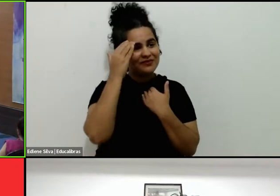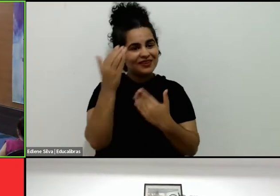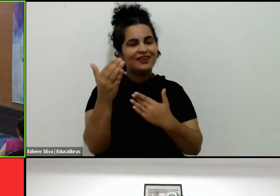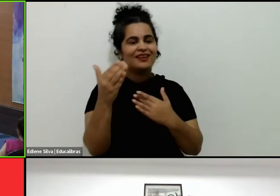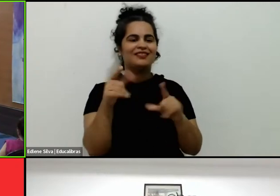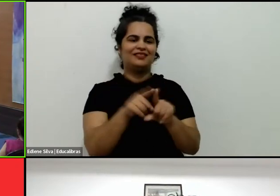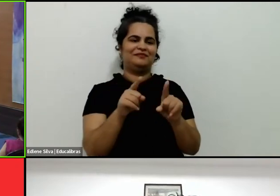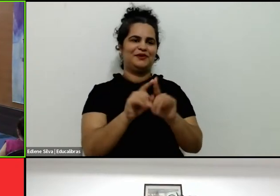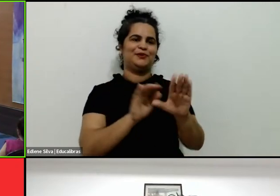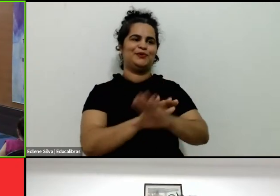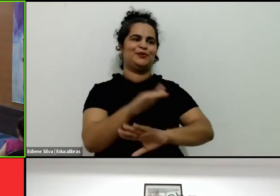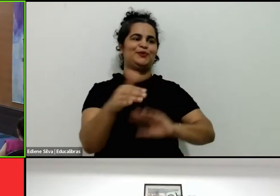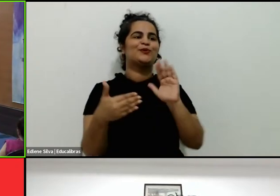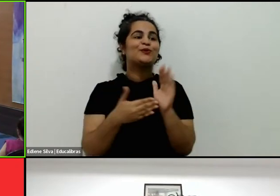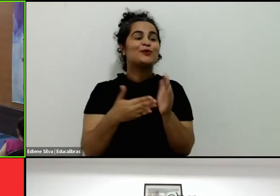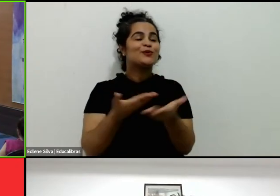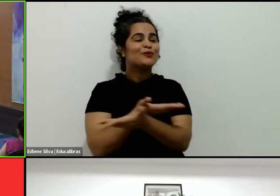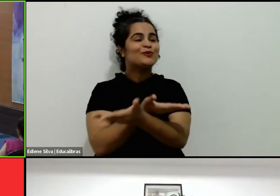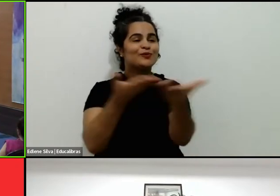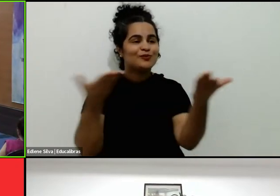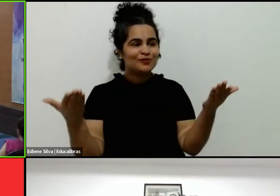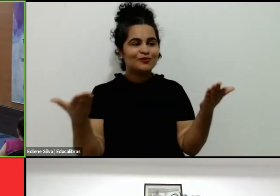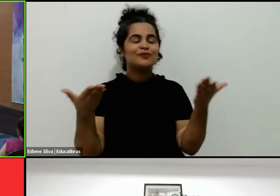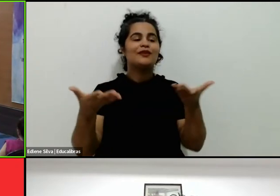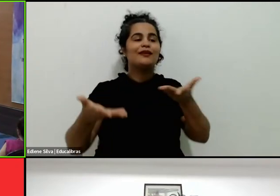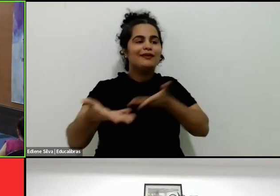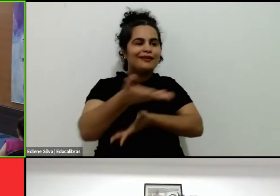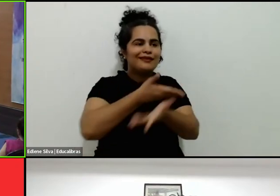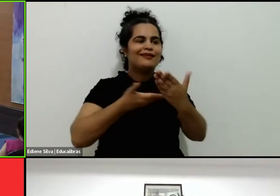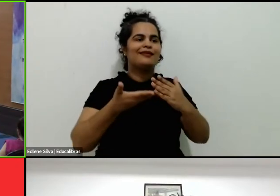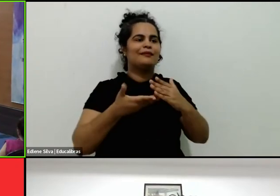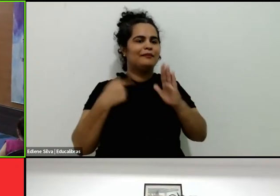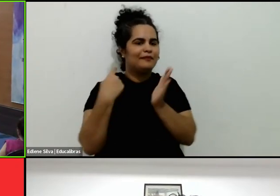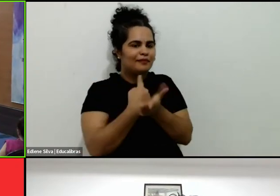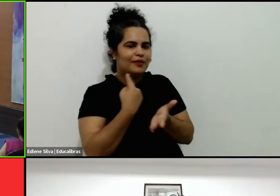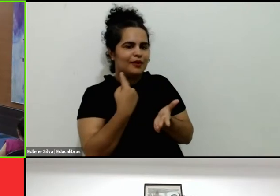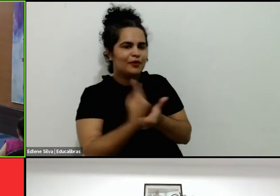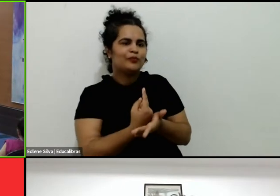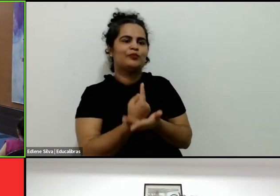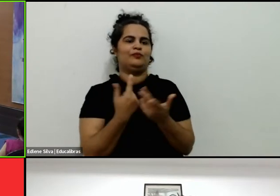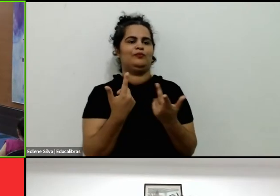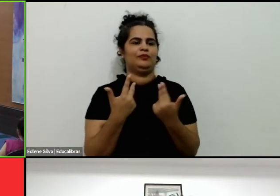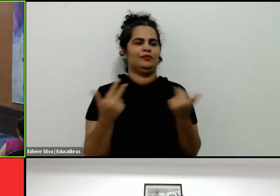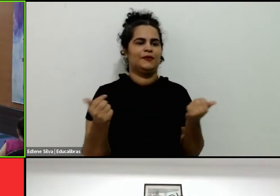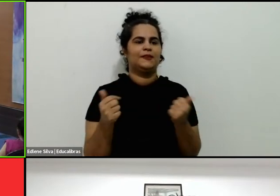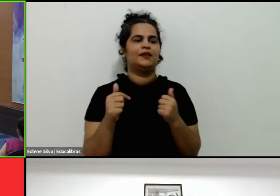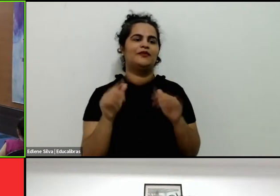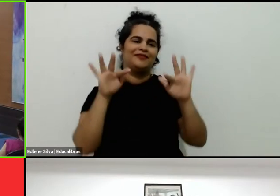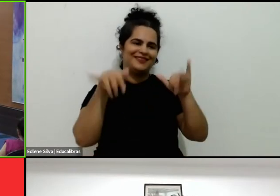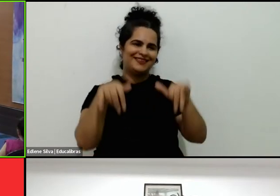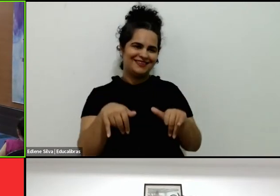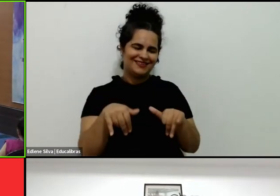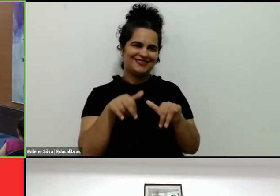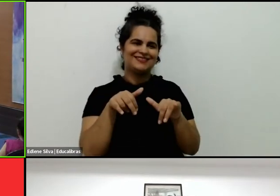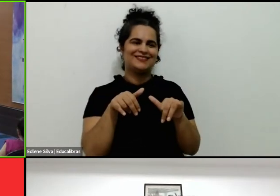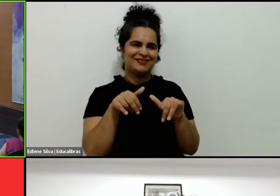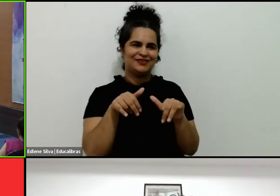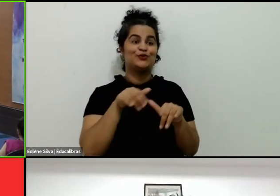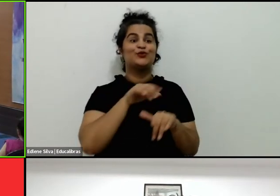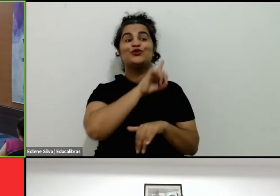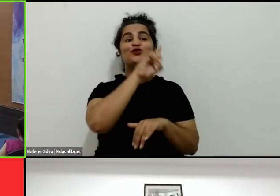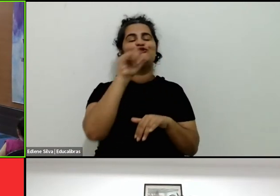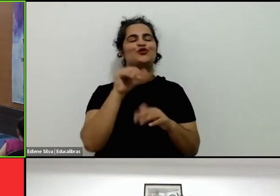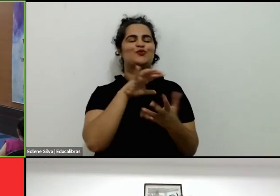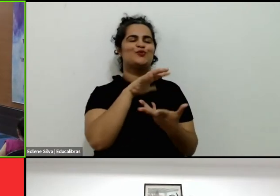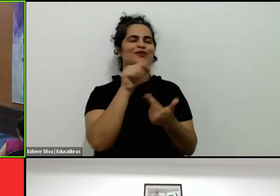a todos pela colaboração com perguntas, e encerramos a cerimônia do Dia Mundial do Lazer,